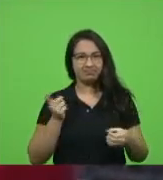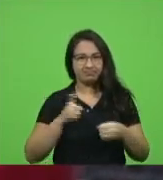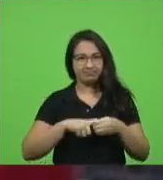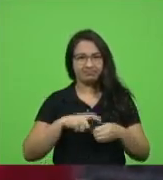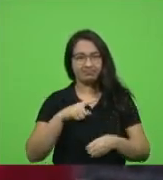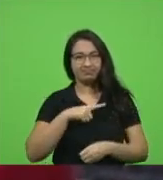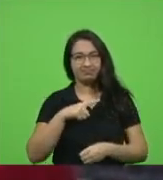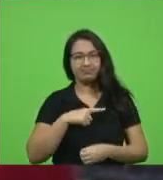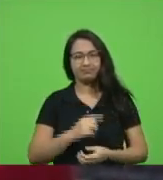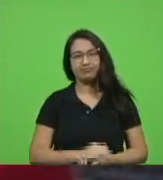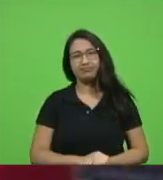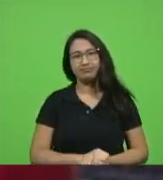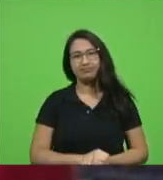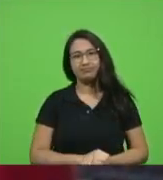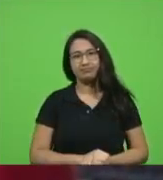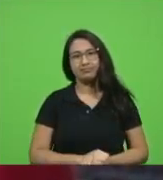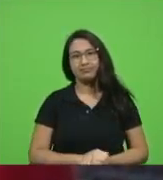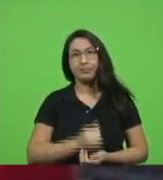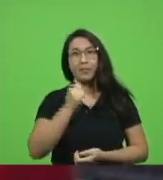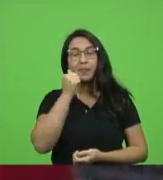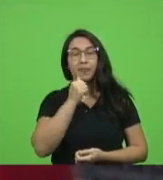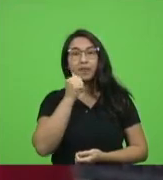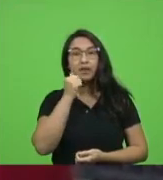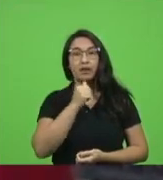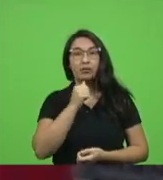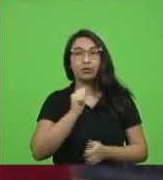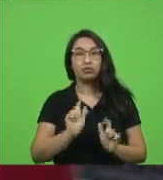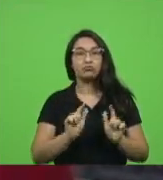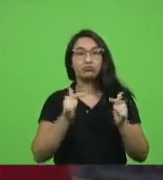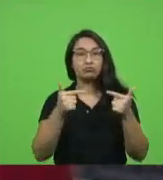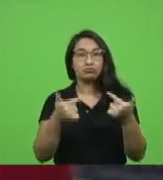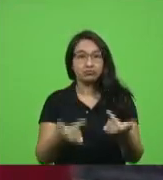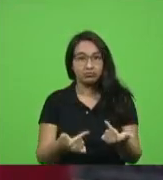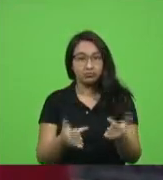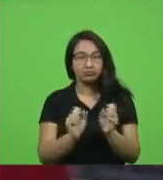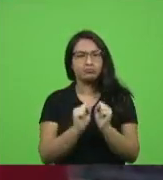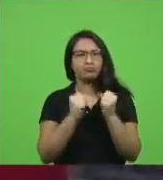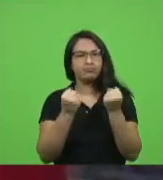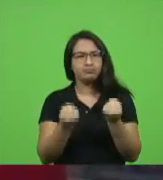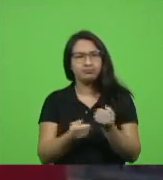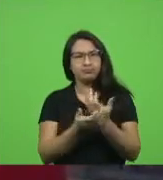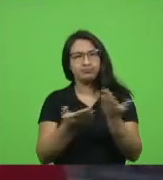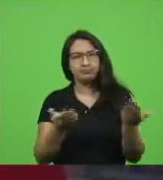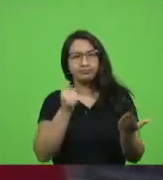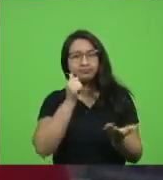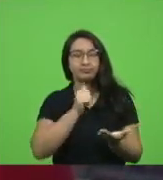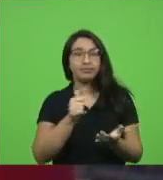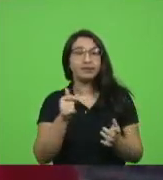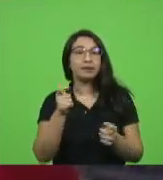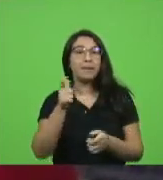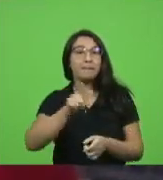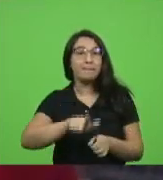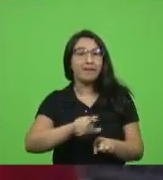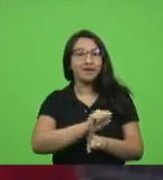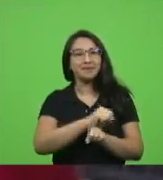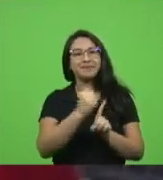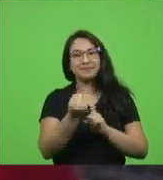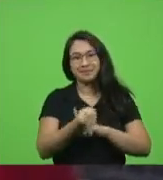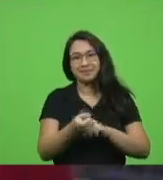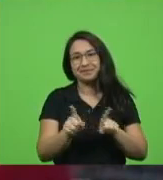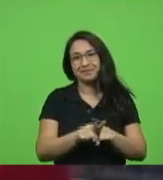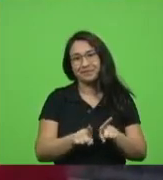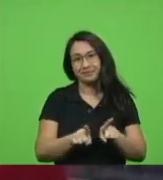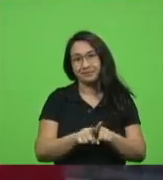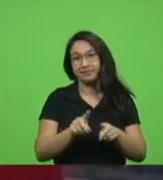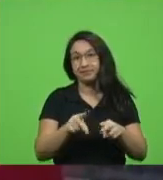feminina conta com muito nas ações na defesa da mulher mas também da sociedade em geral é por isso